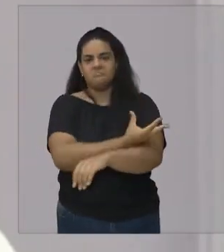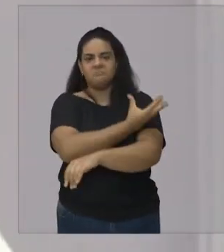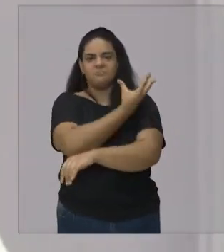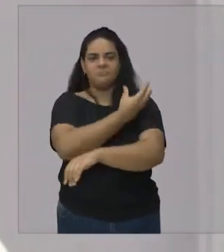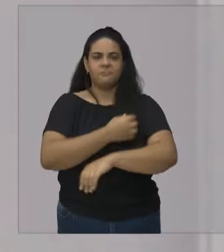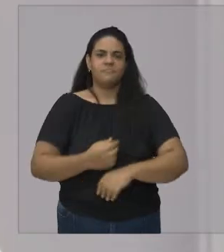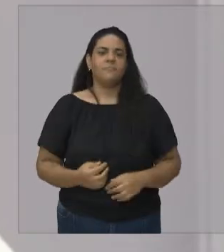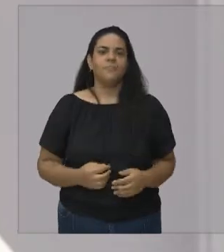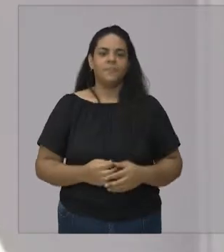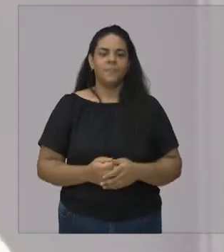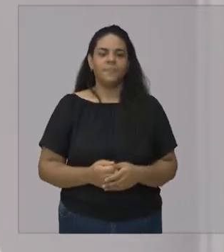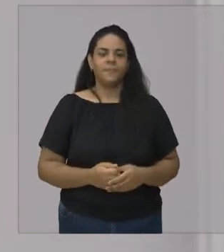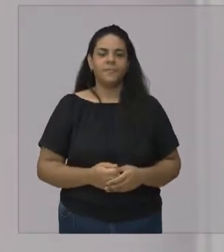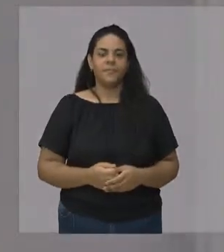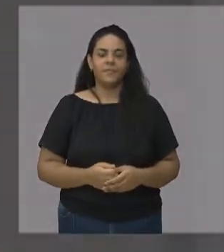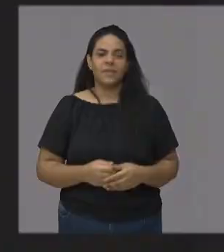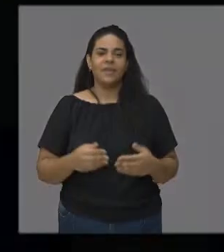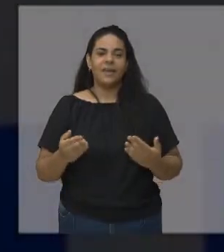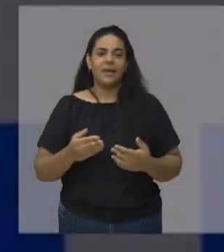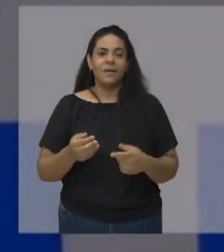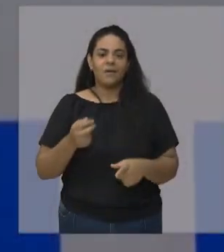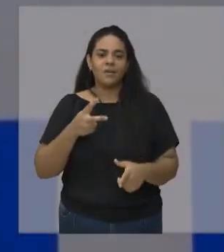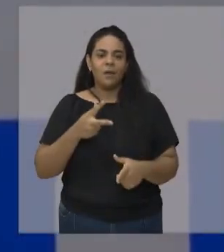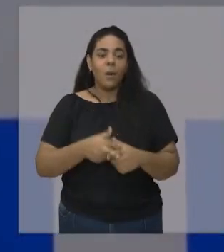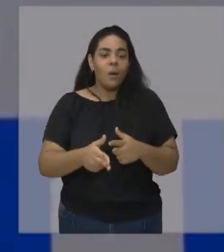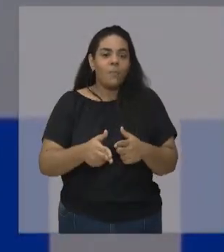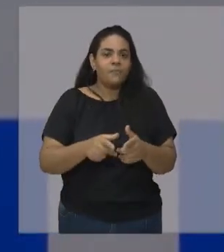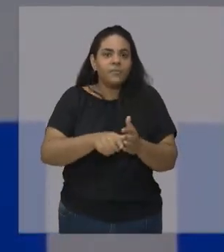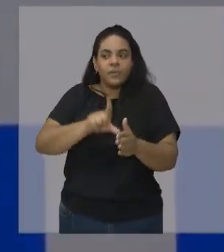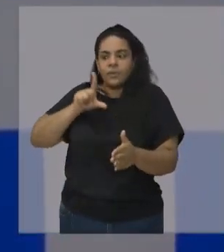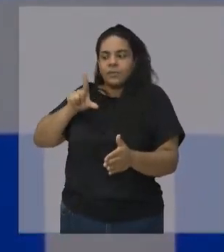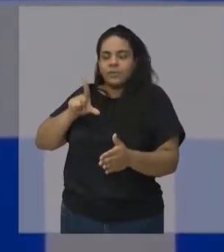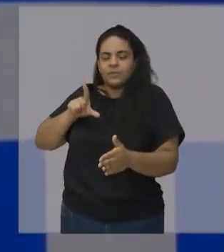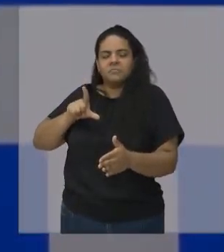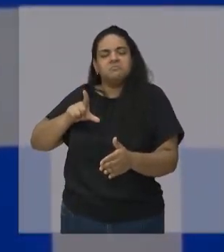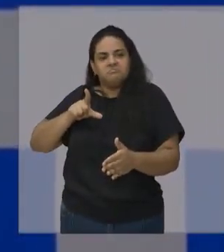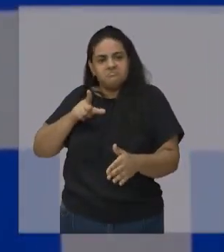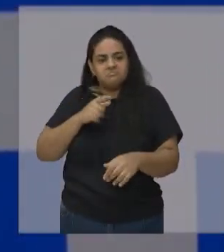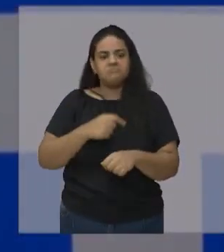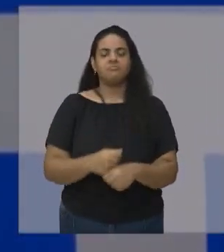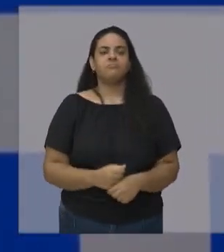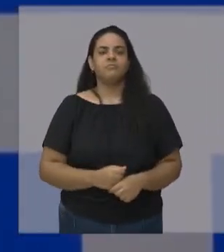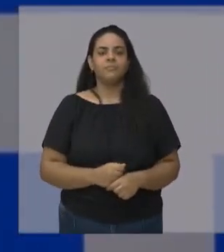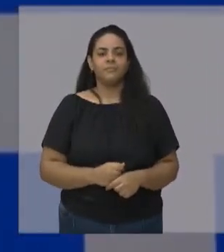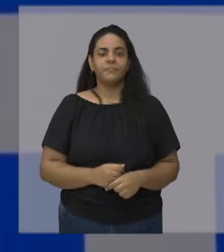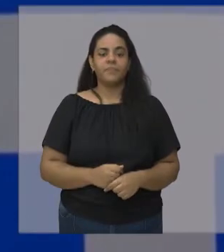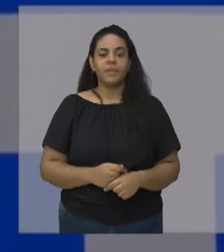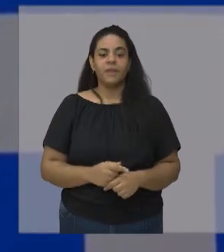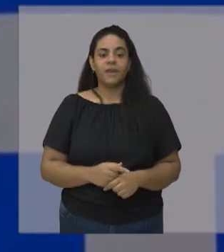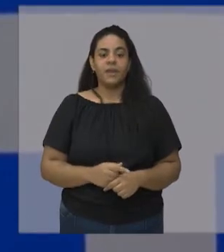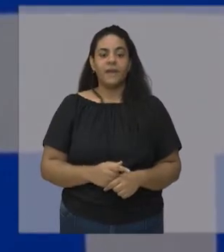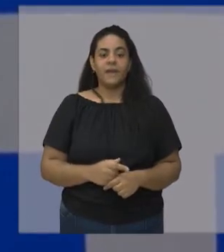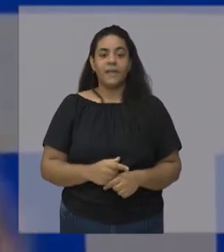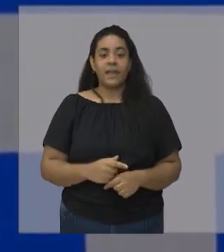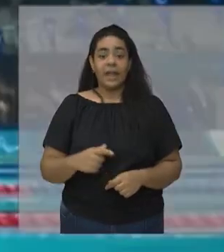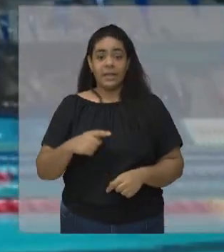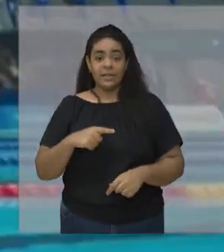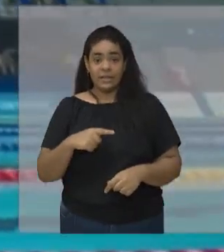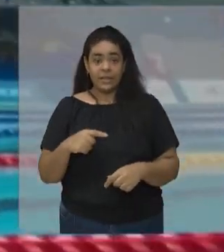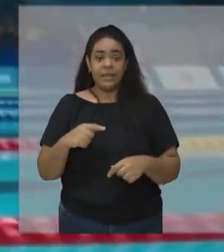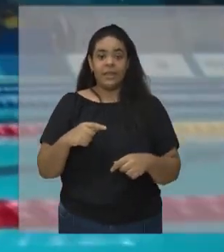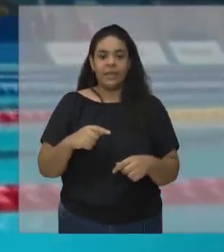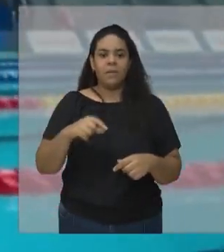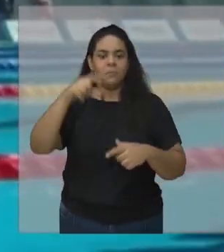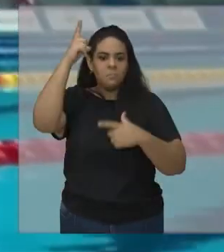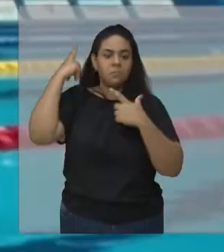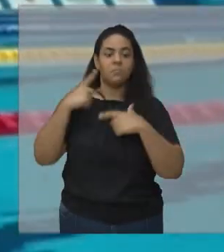curtir essa última prova agora à tarde. Em Tóquio, foram três bronzes para somar um total de 27 medalhas paralímpicas.